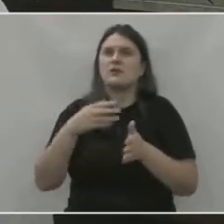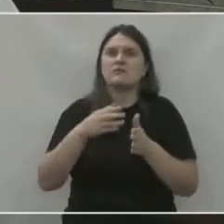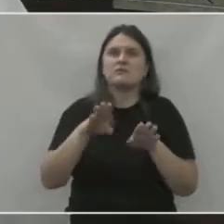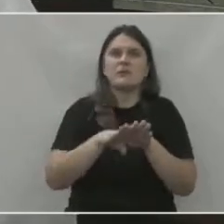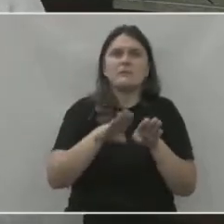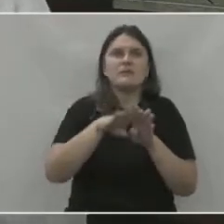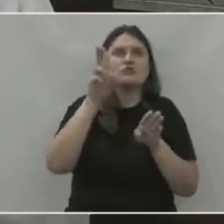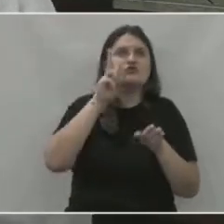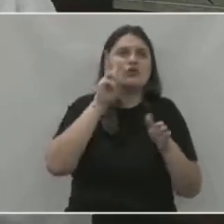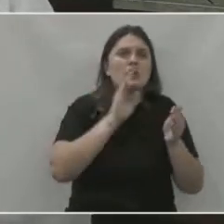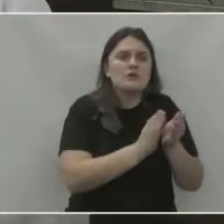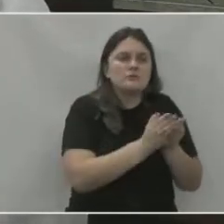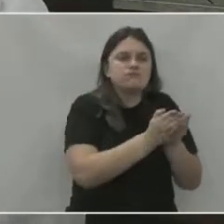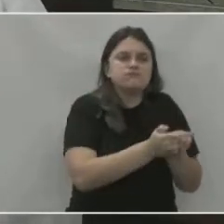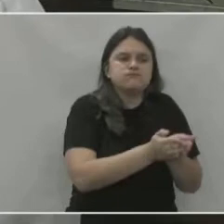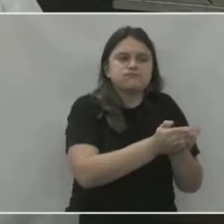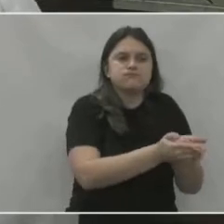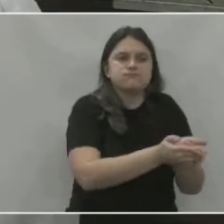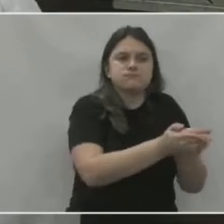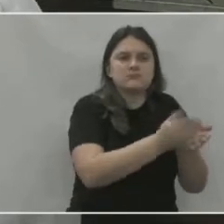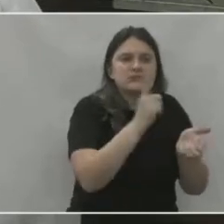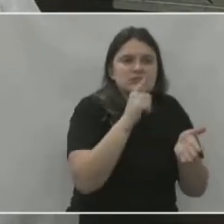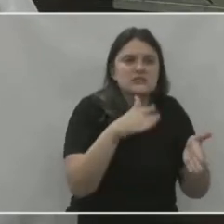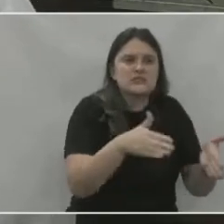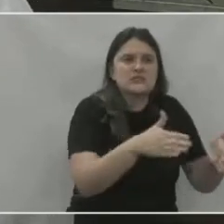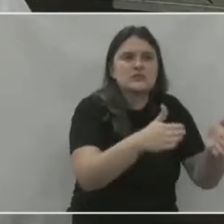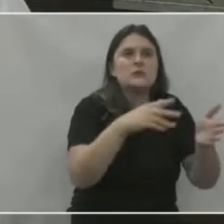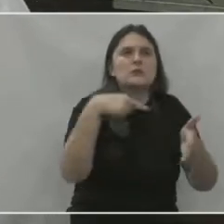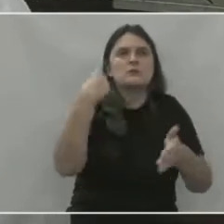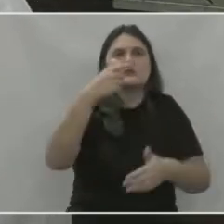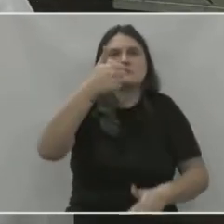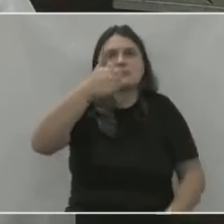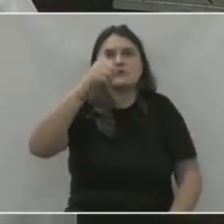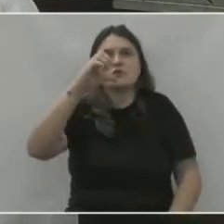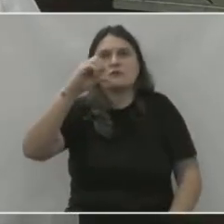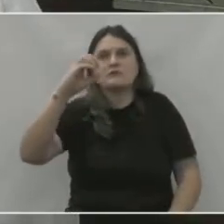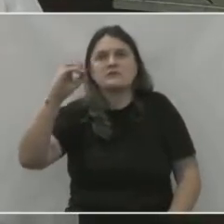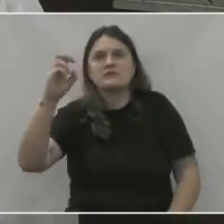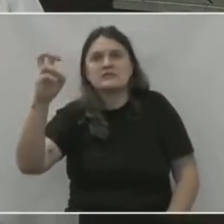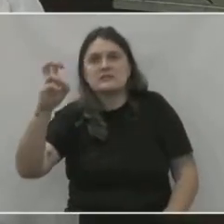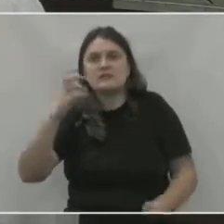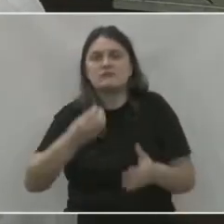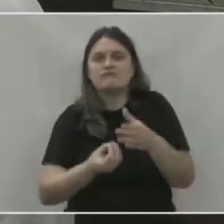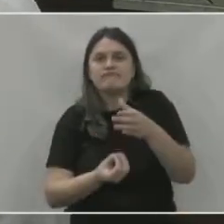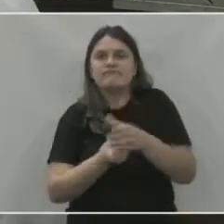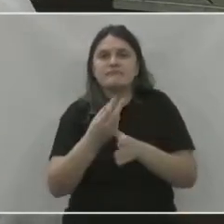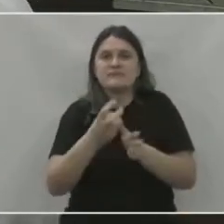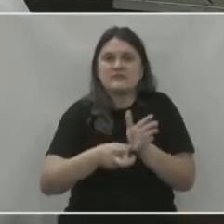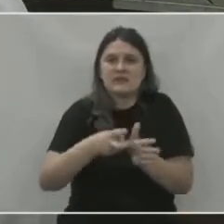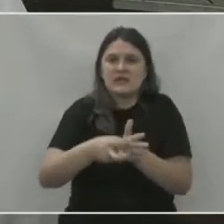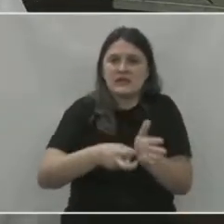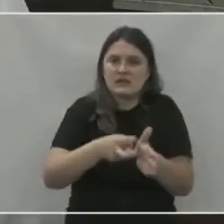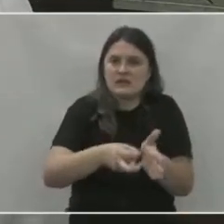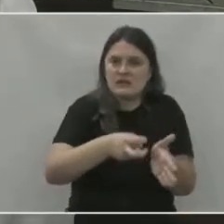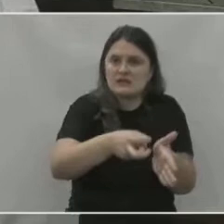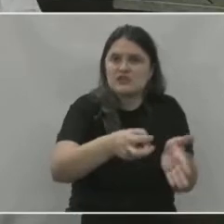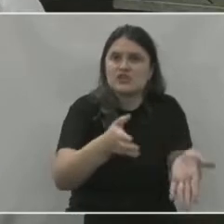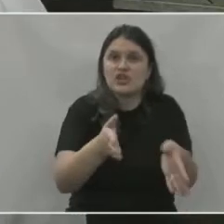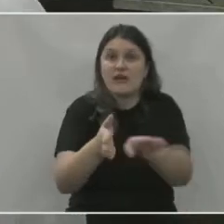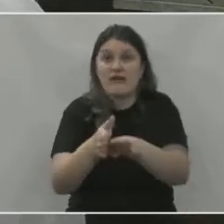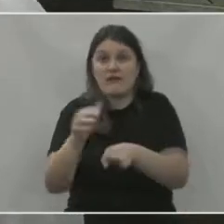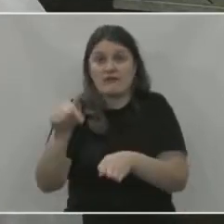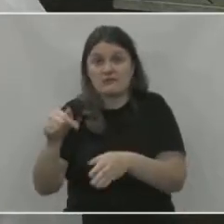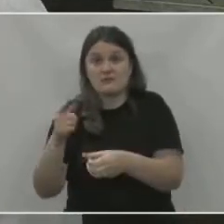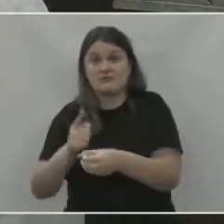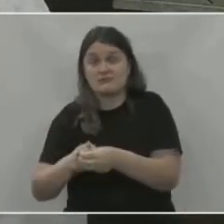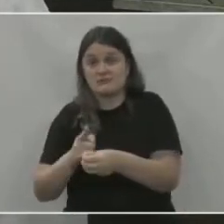andaram por aqui, né? Começa o trem em 1905, começa o trem a chegar até aqui, depois